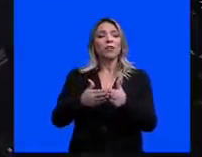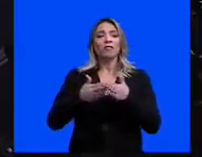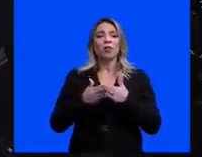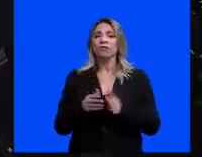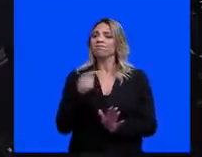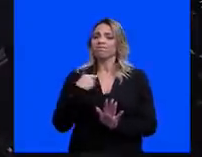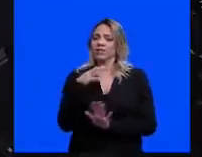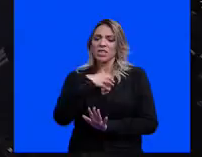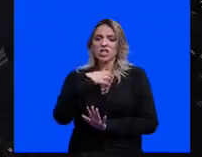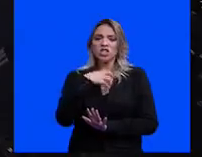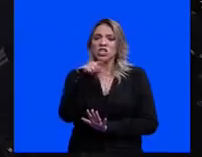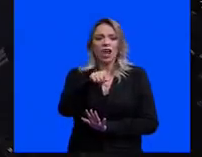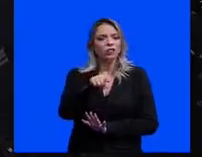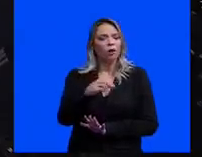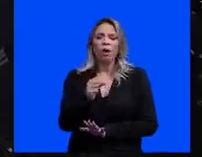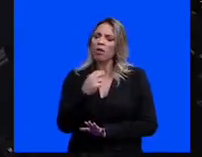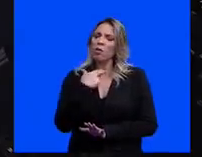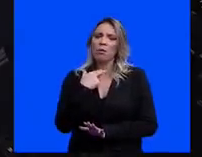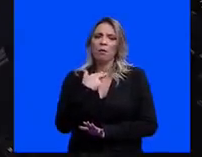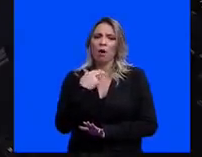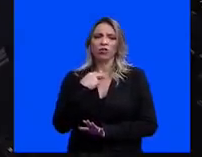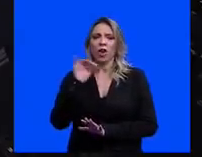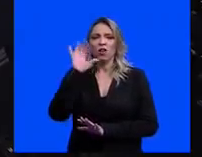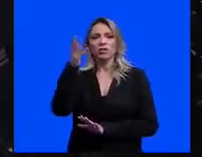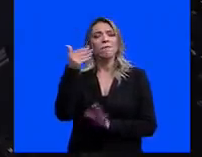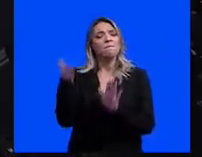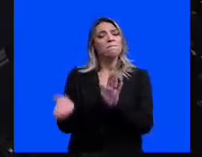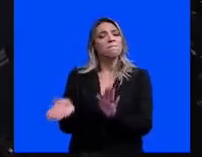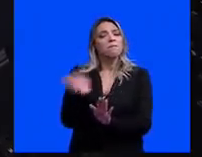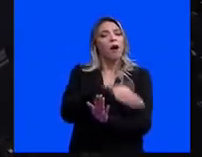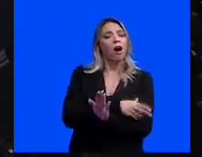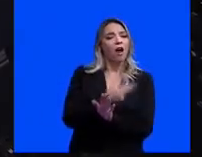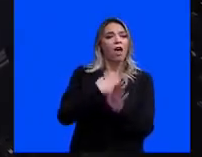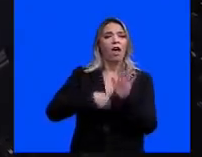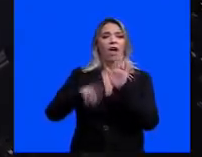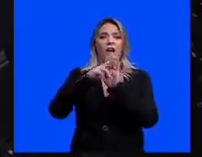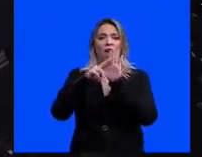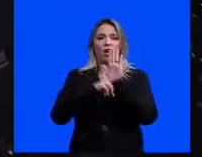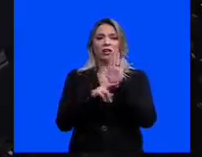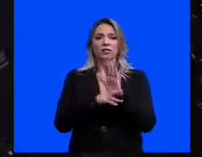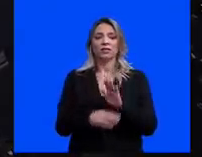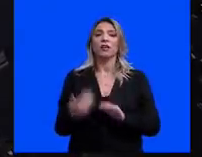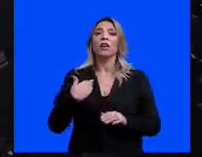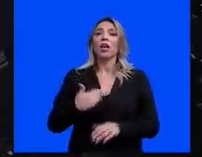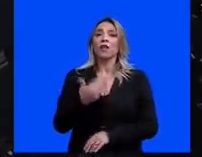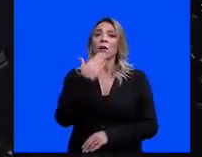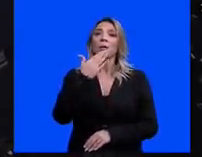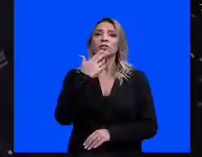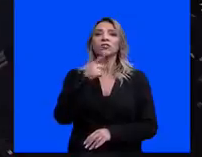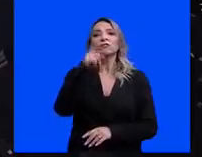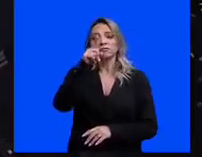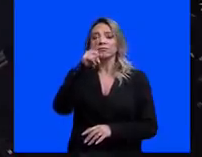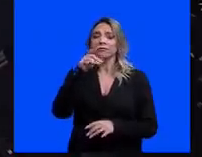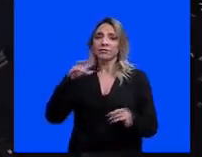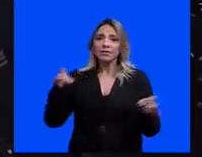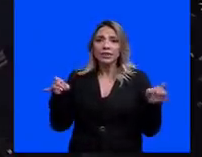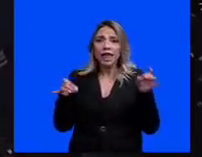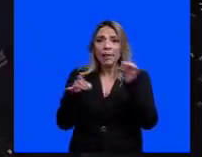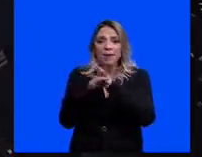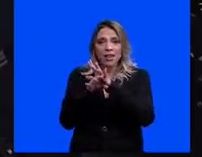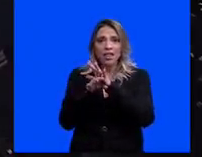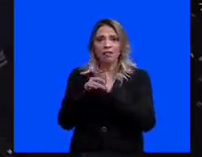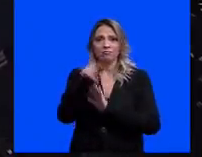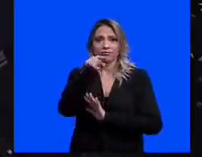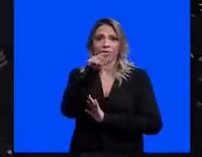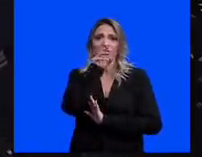isso não pode acontecer. Está fora das regras. Eu vou pedir ao senhor que complete a sua resposta. Vamos precisar do